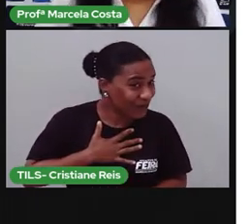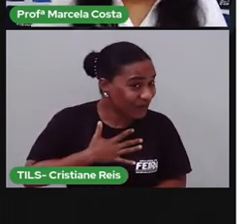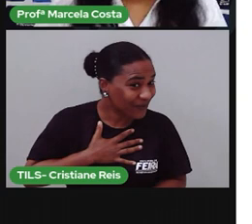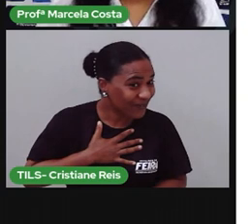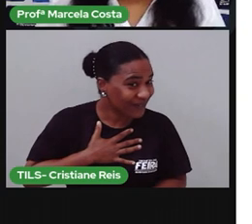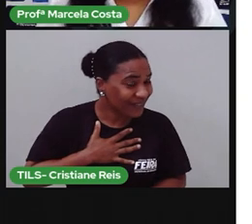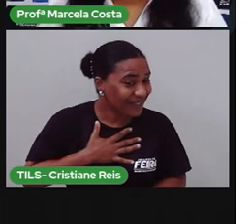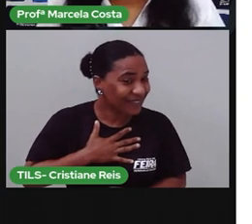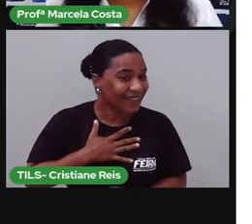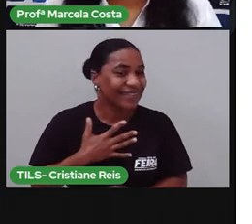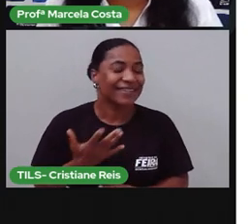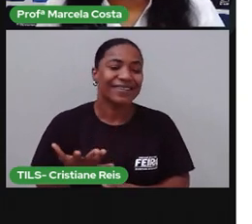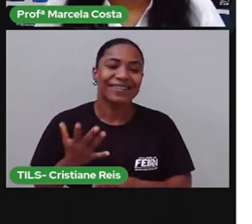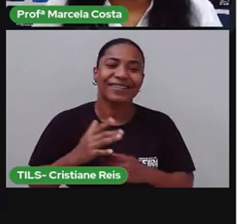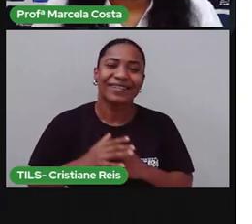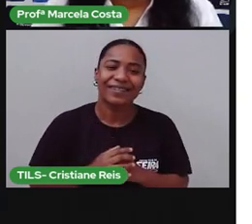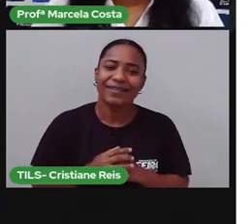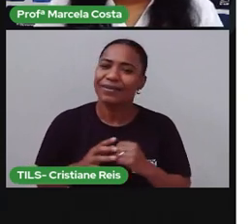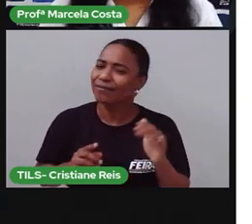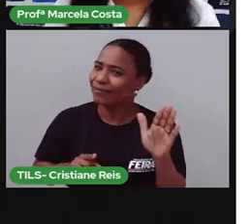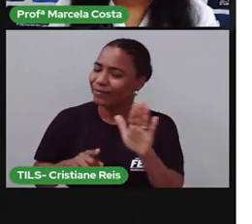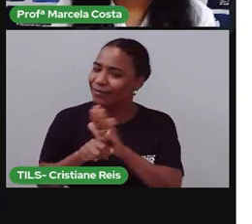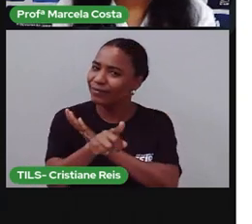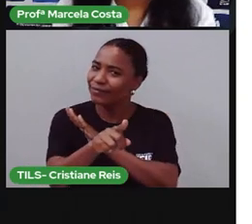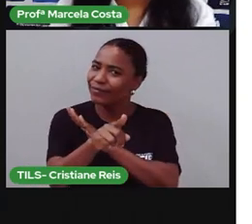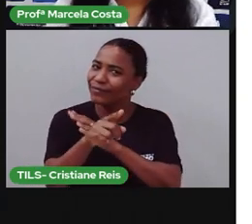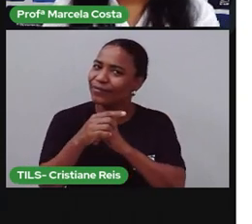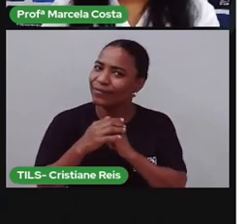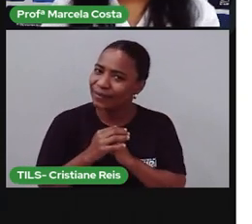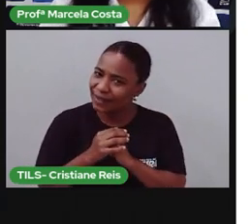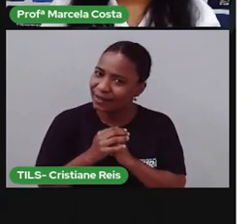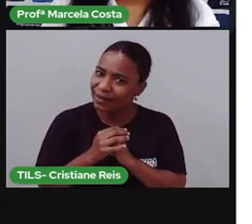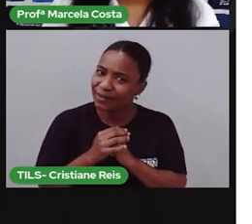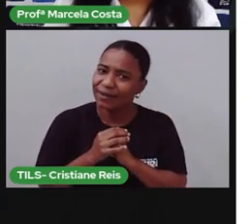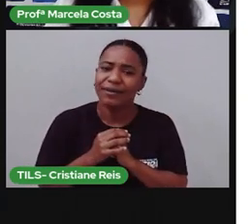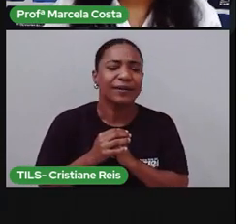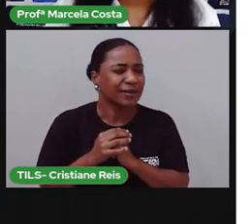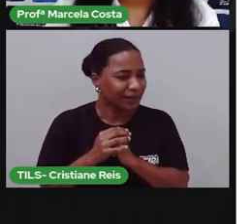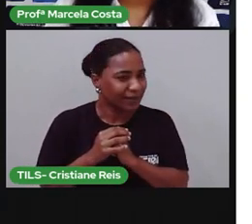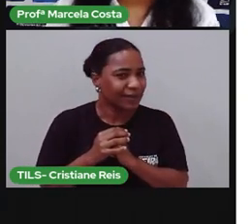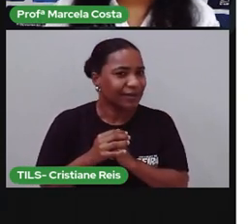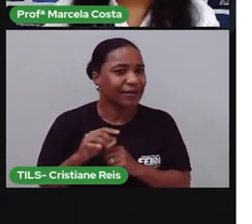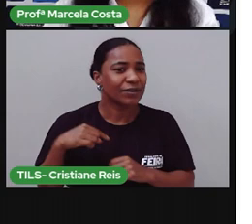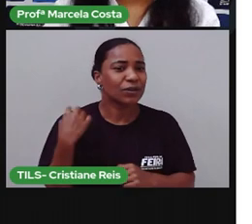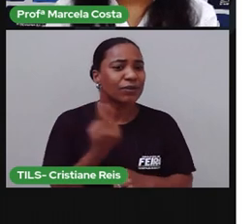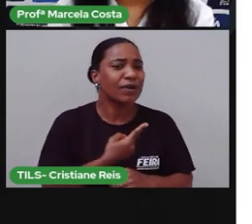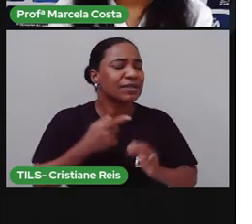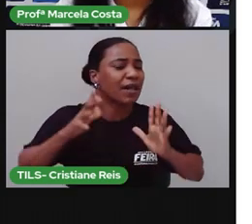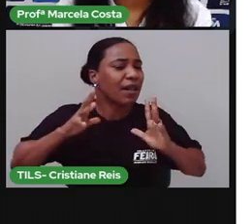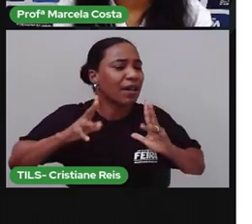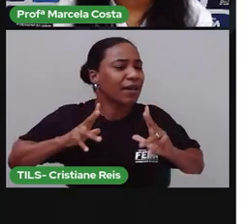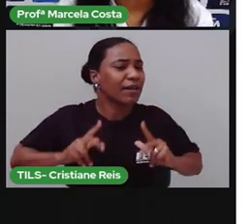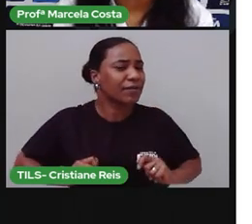Agora, deixa eu perguntar pra vocês. O que é preciso fazer pra manter a higiene do nosso corpo?